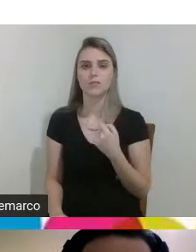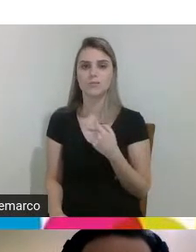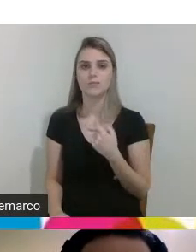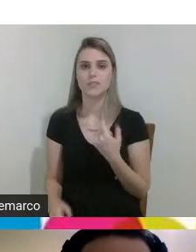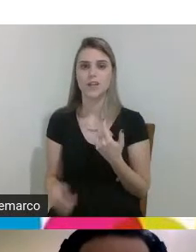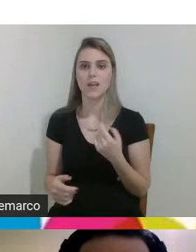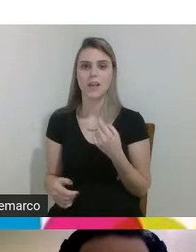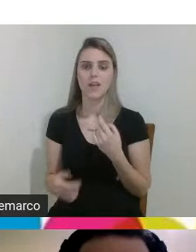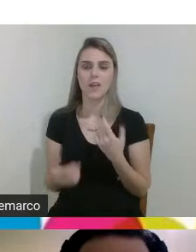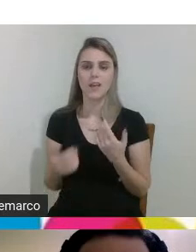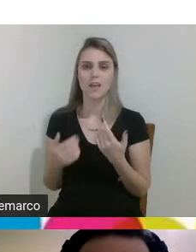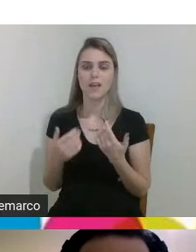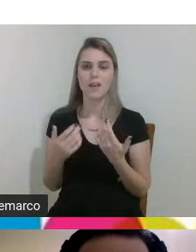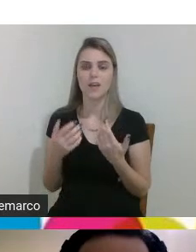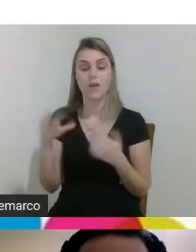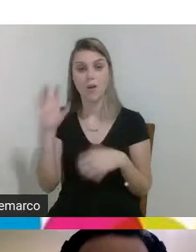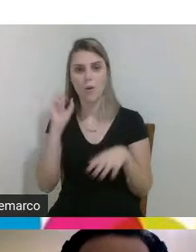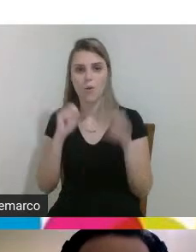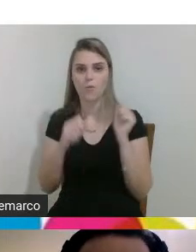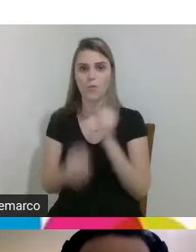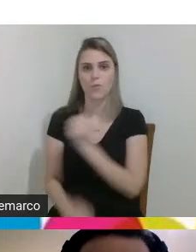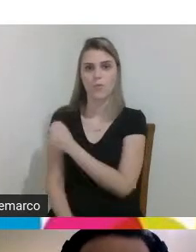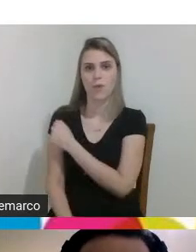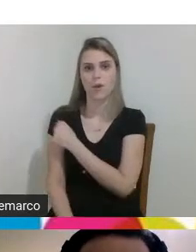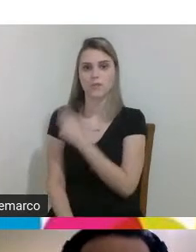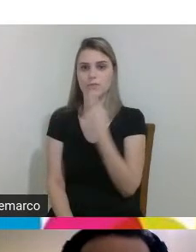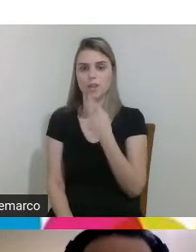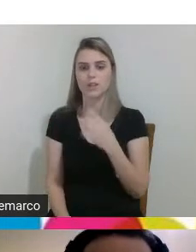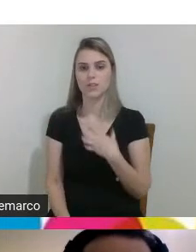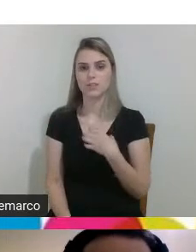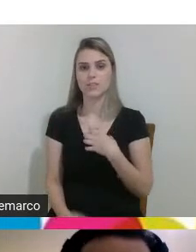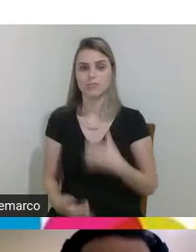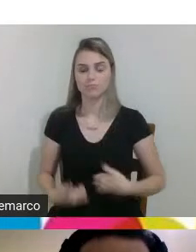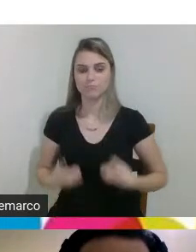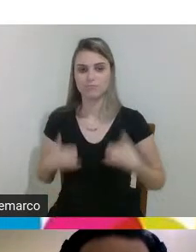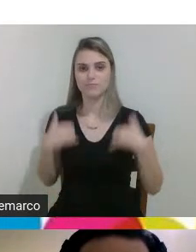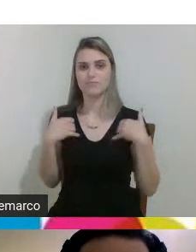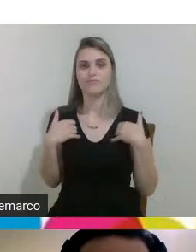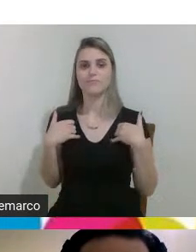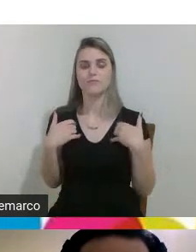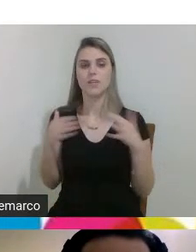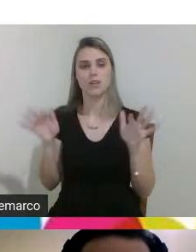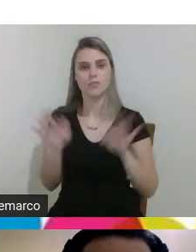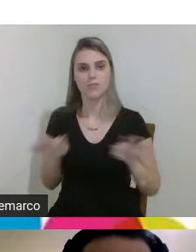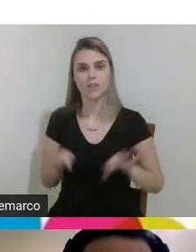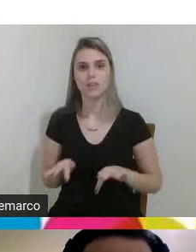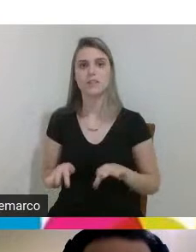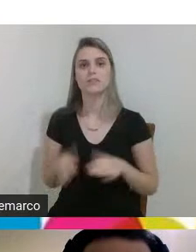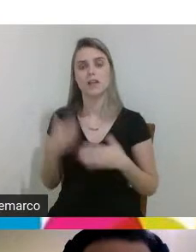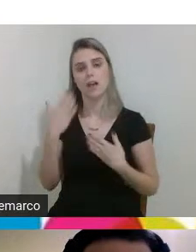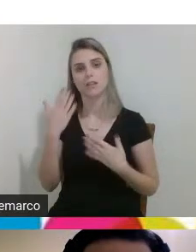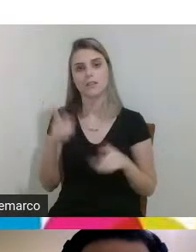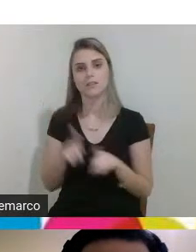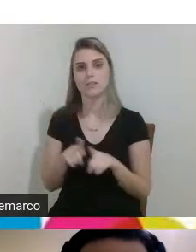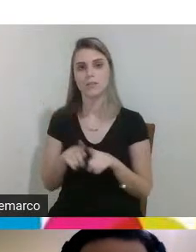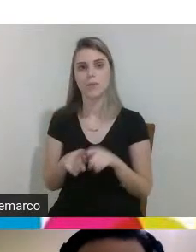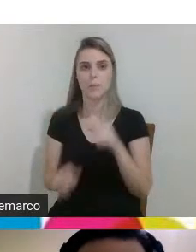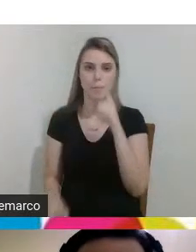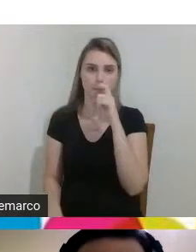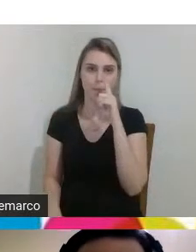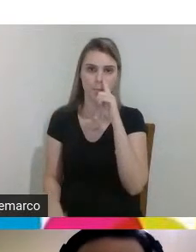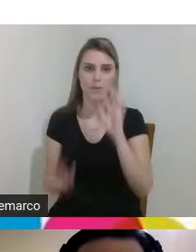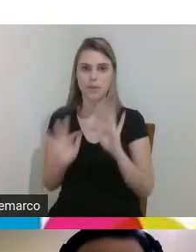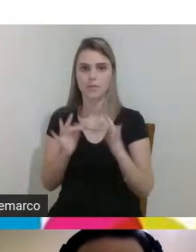a gente ouve os nossos estudantes falar dá um orgulho né a gente fica muito feliz a gente agradece também aos pais e aos